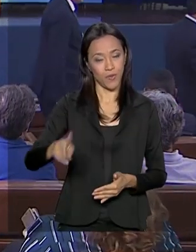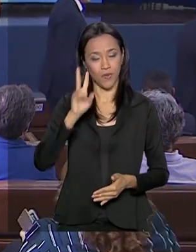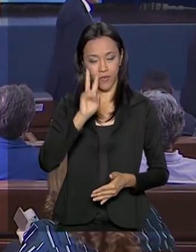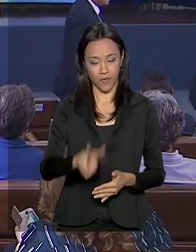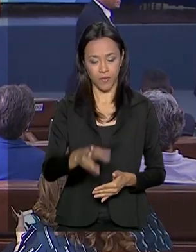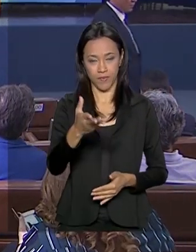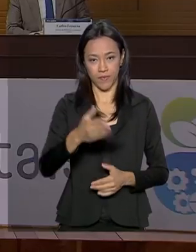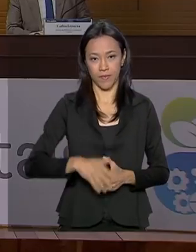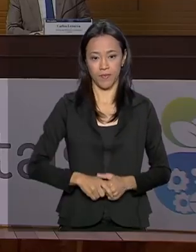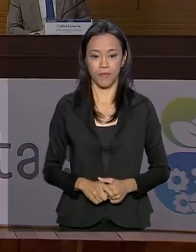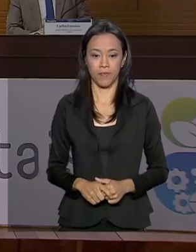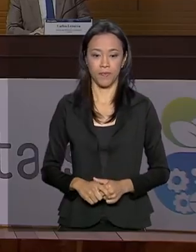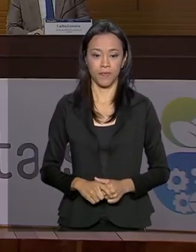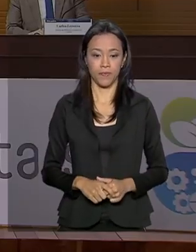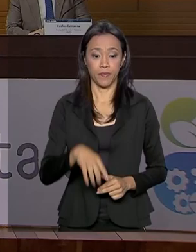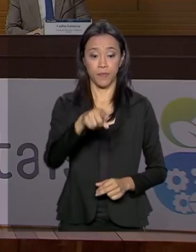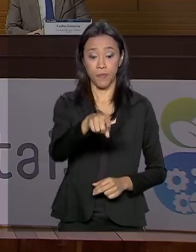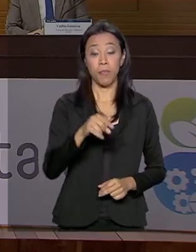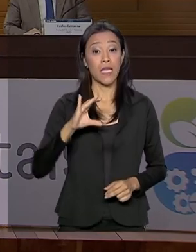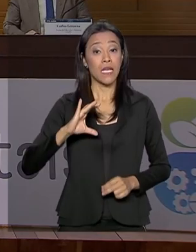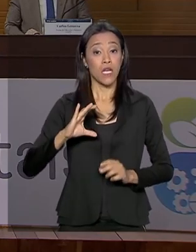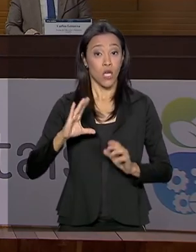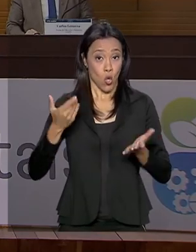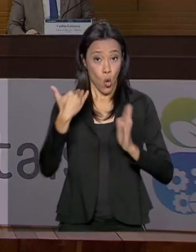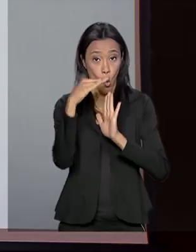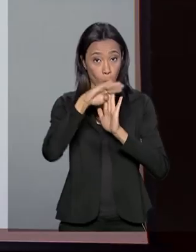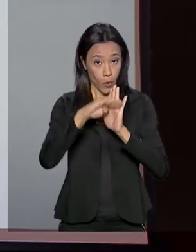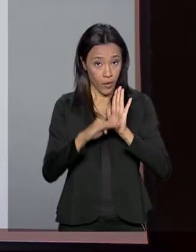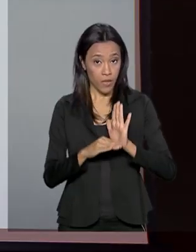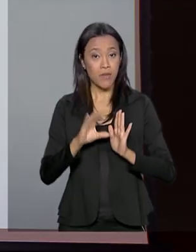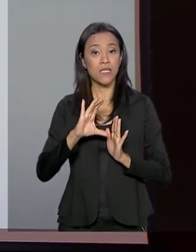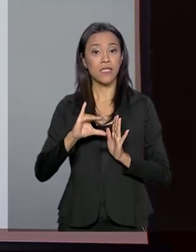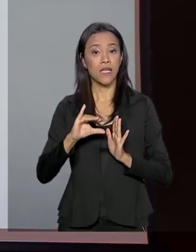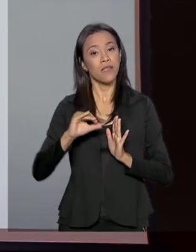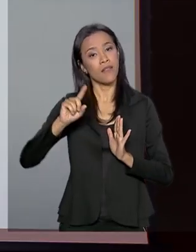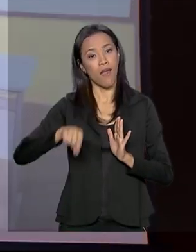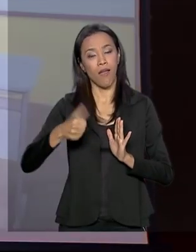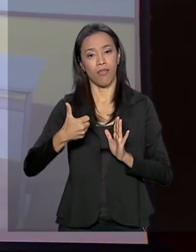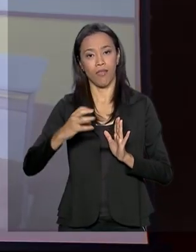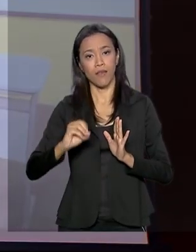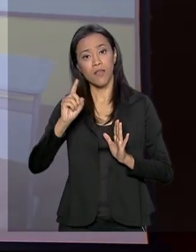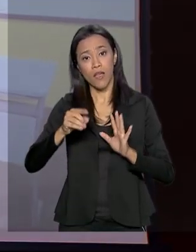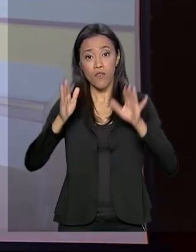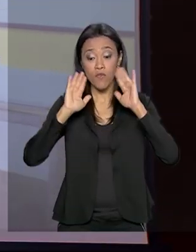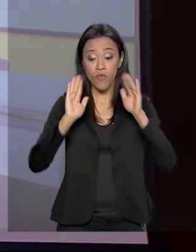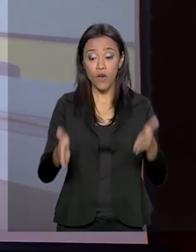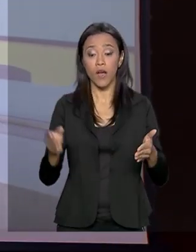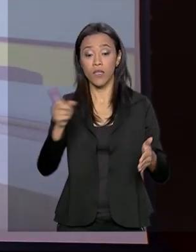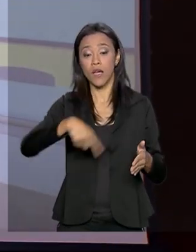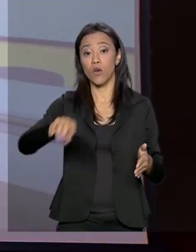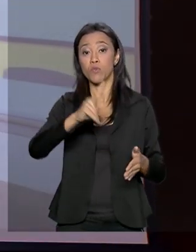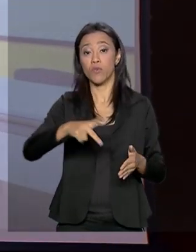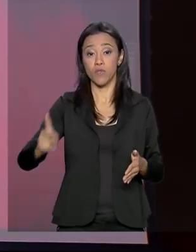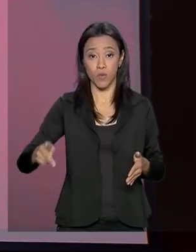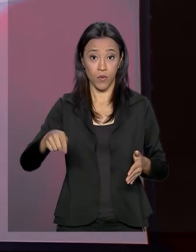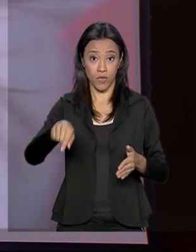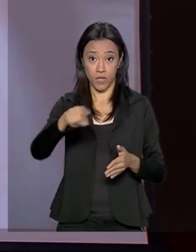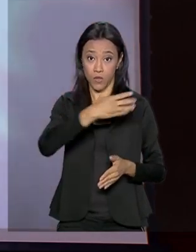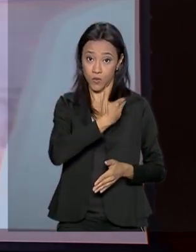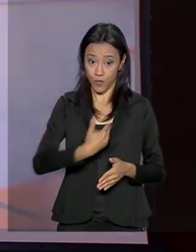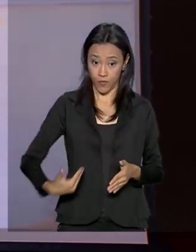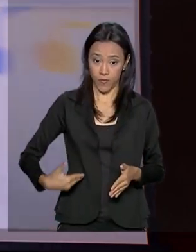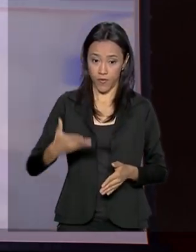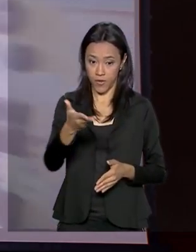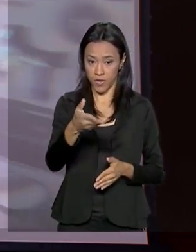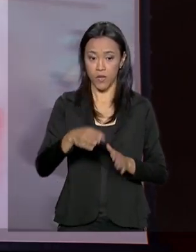Vamos ver. O Ciência é 10 é destinado a professores de ciências da rede pública, que dão aulas do sexto ao nono ano.